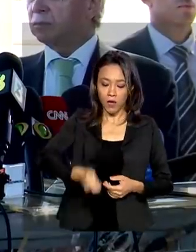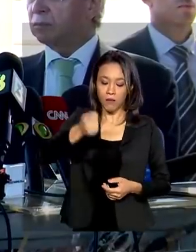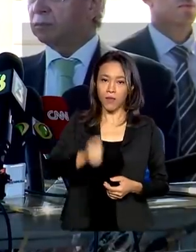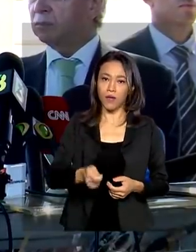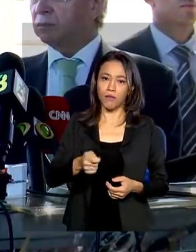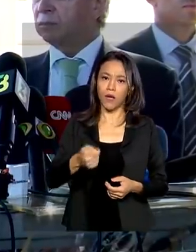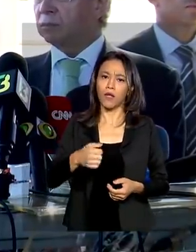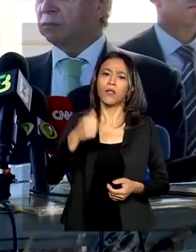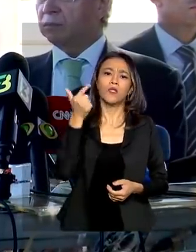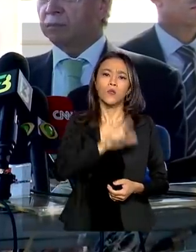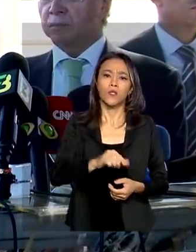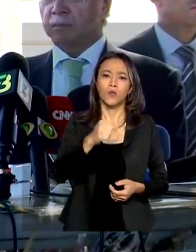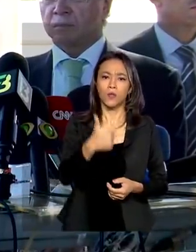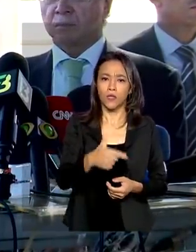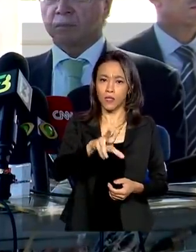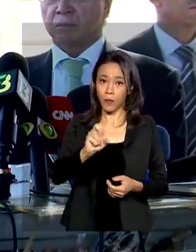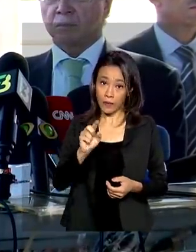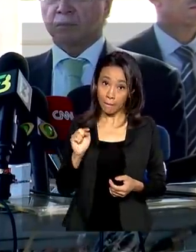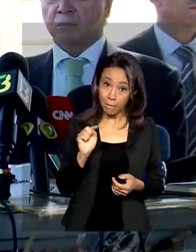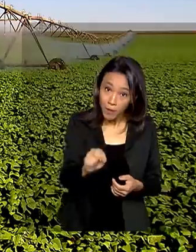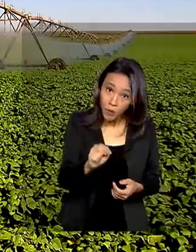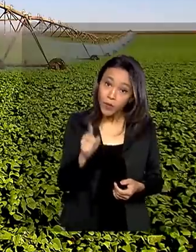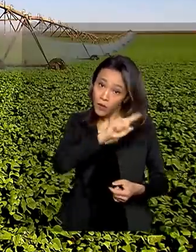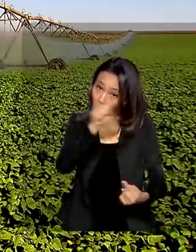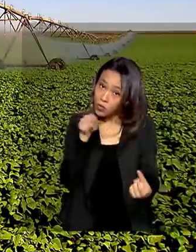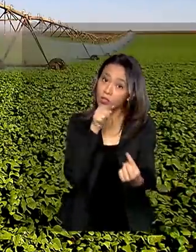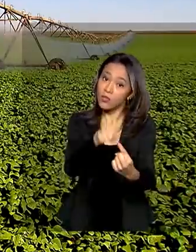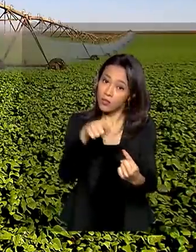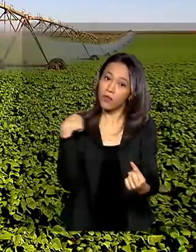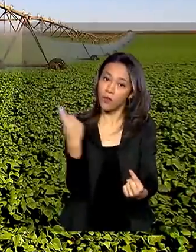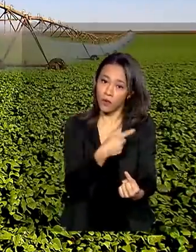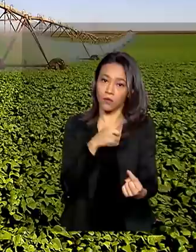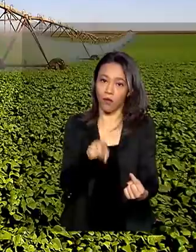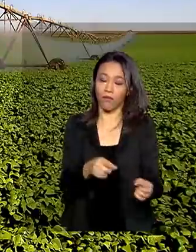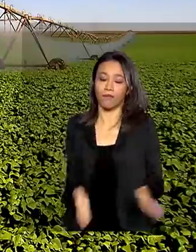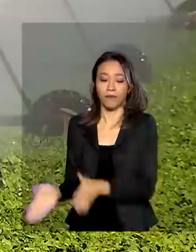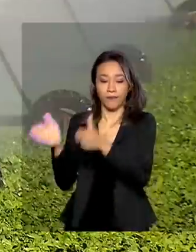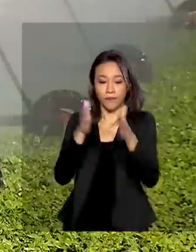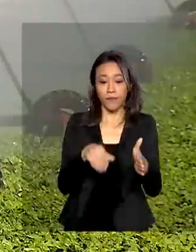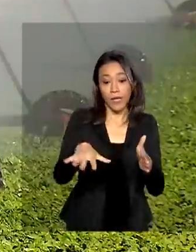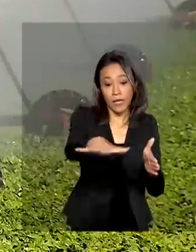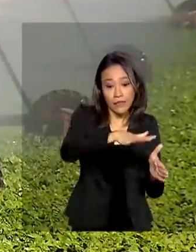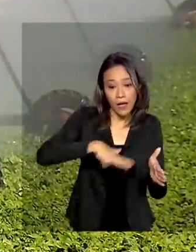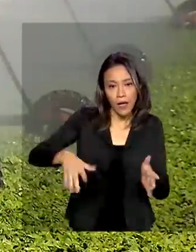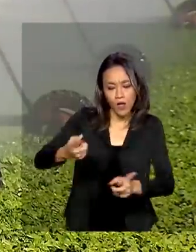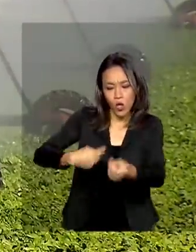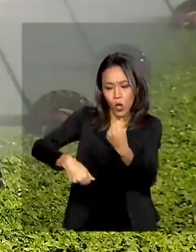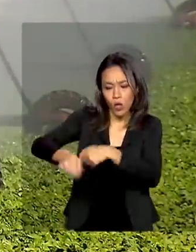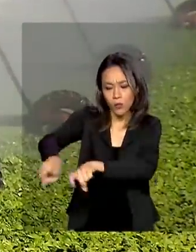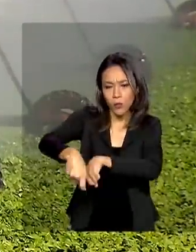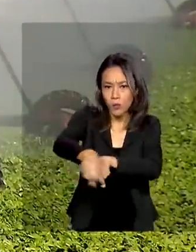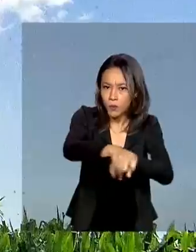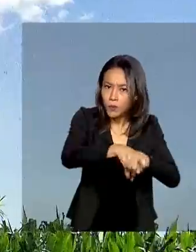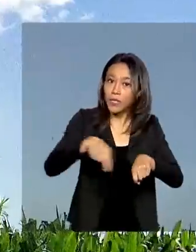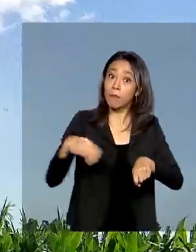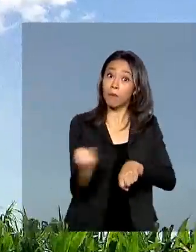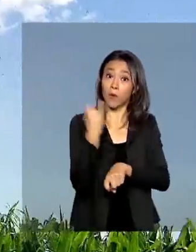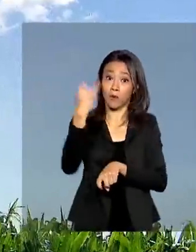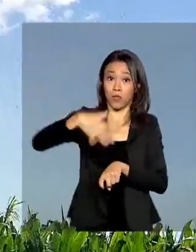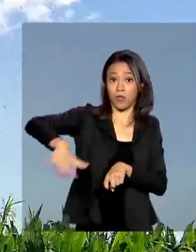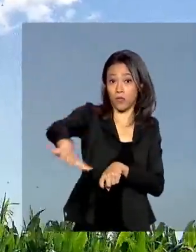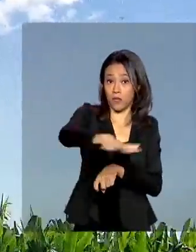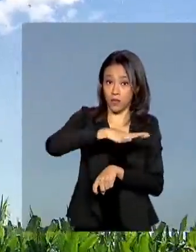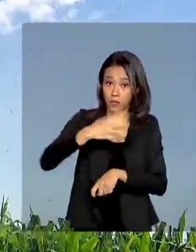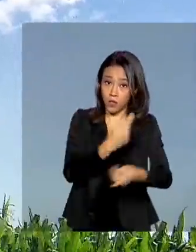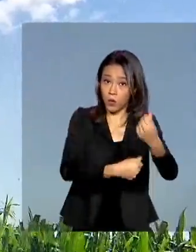nos 250 bilhões de investimento privado, que é a nossa meta. Para o agronegócio, que tem peso importante na economia do país, a